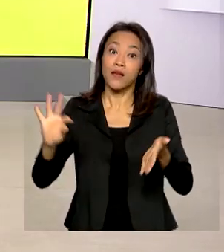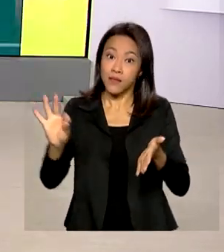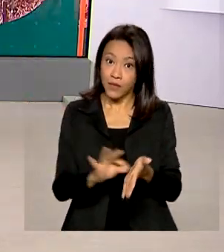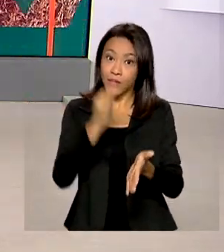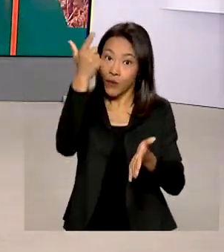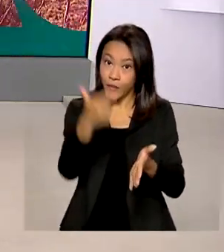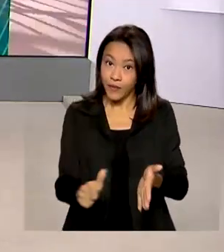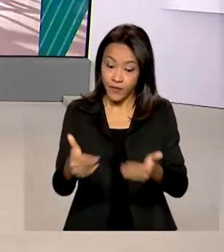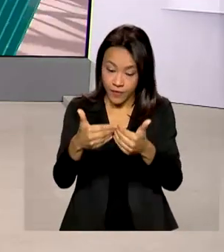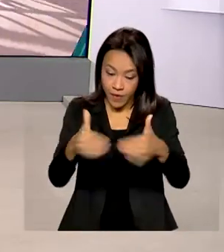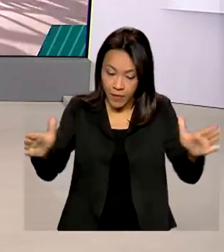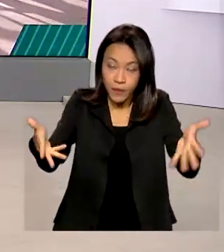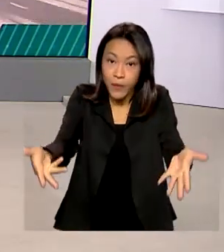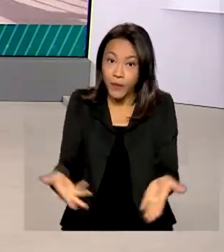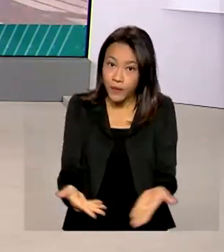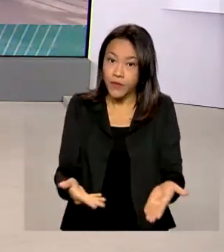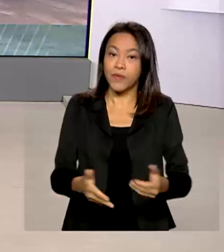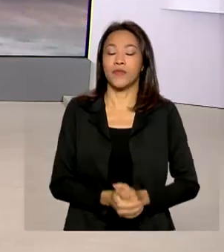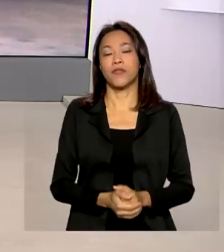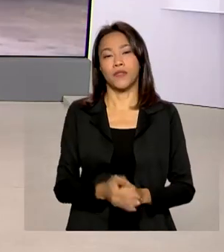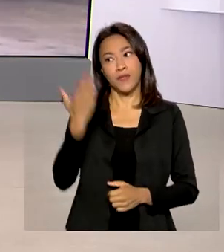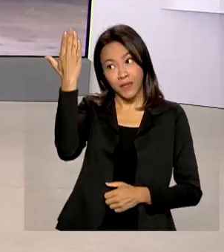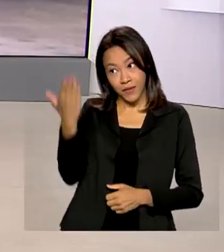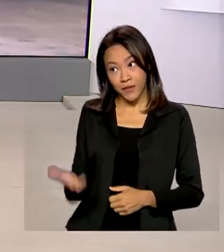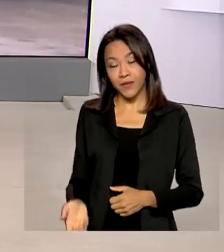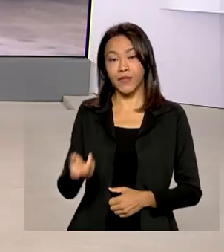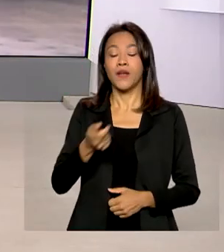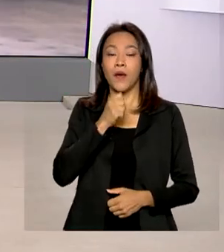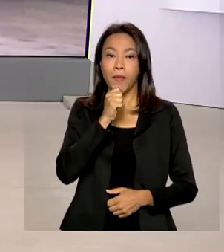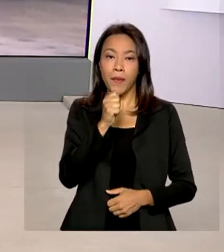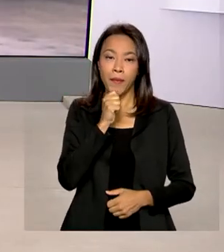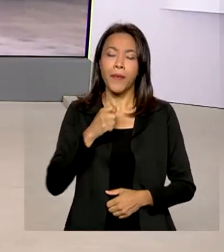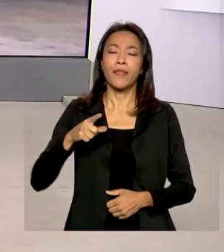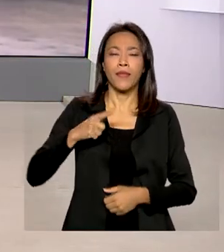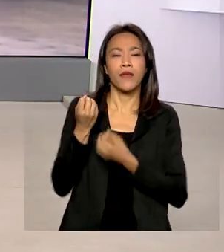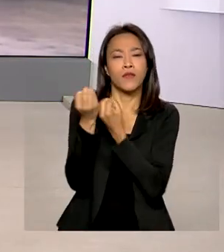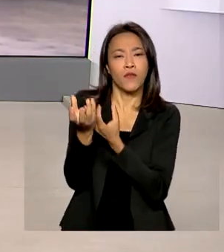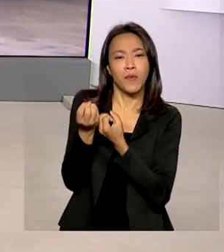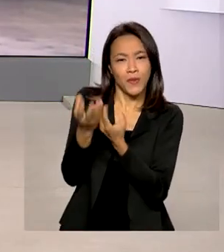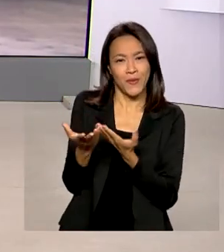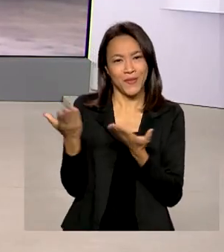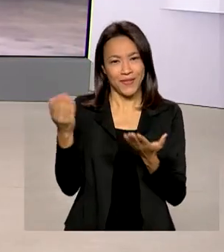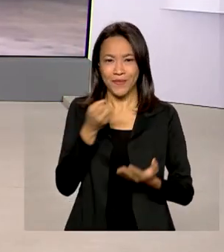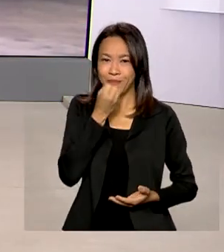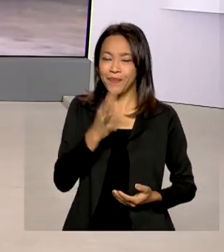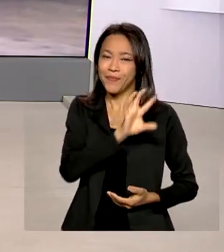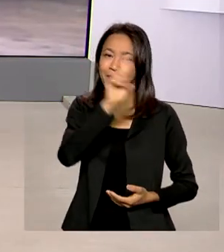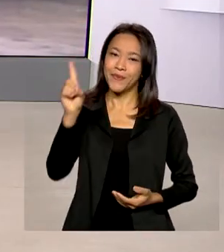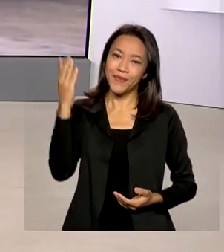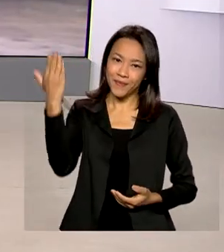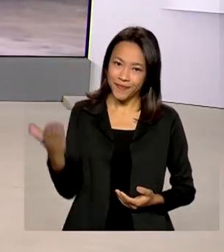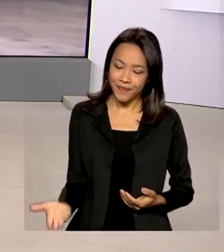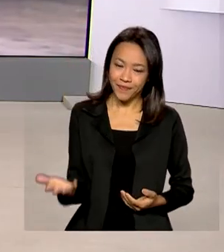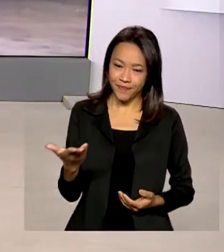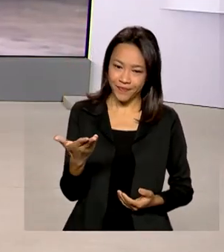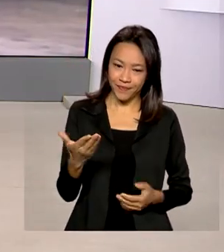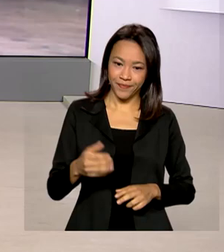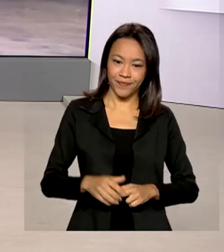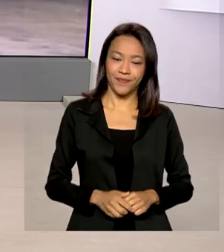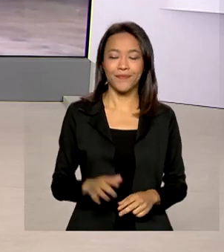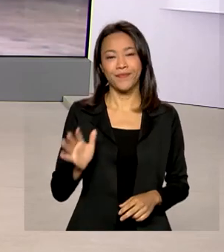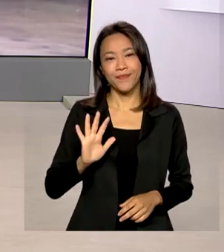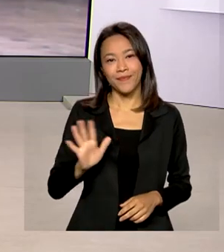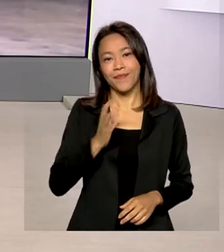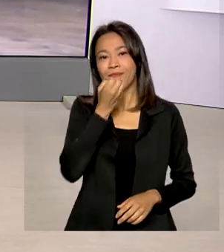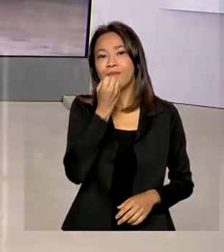reabertas hoje. O repórter Glauco de Queiroz tem as informações ao vivo pra gente. Bom dia, Glauco! Oi,